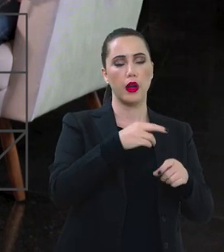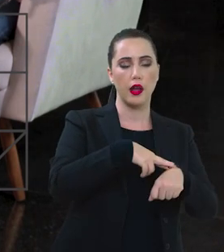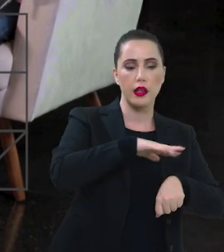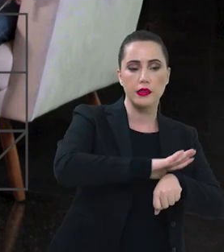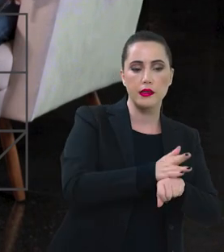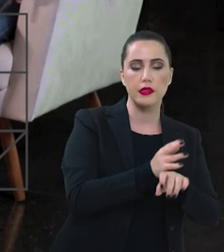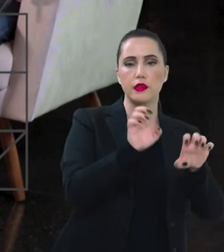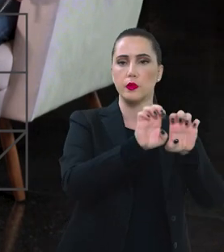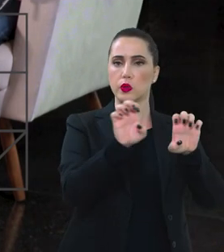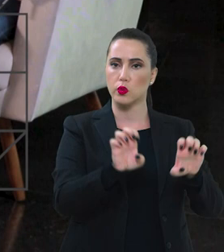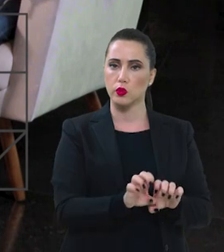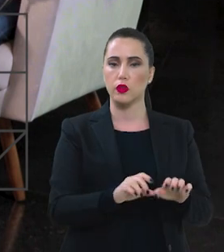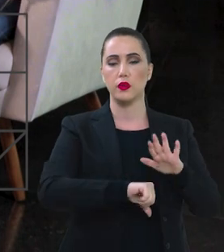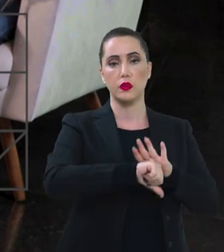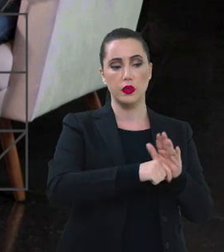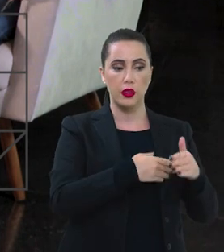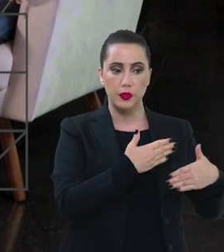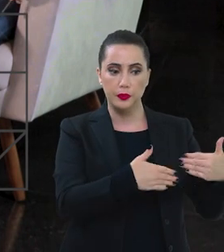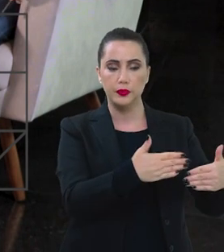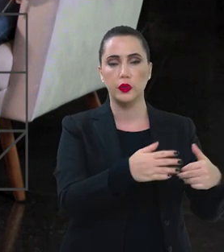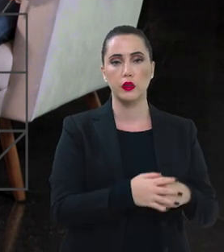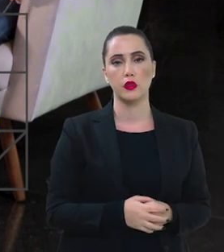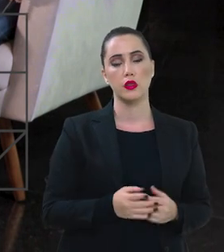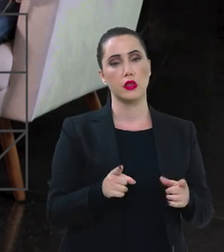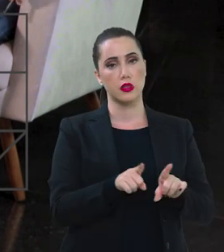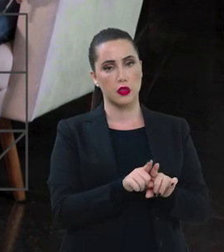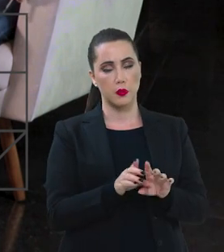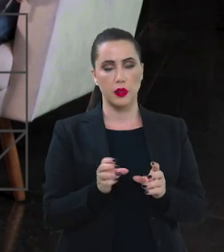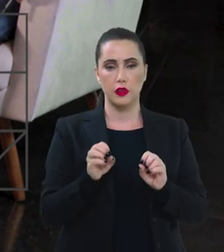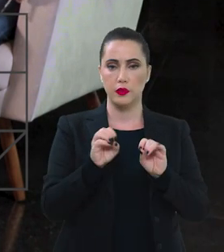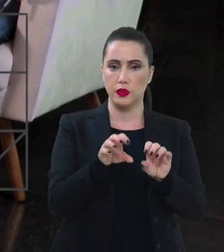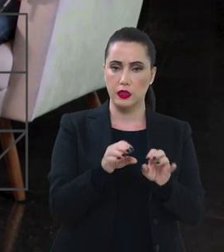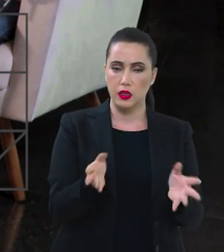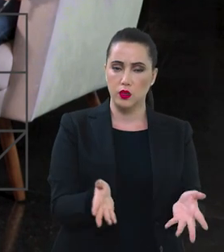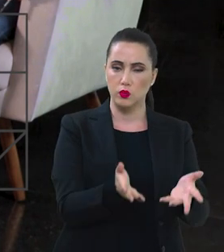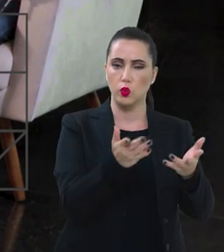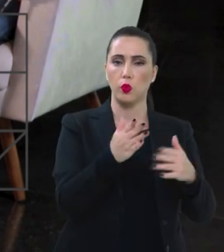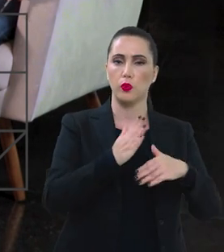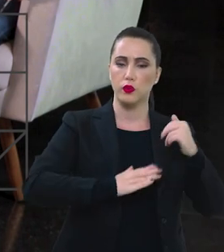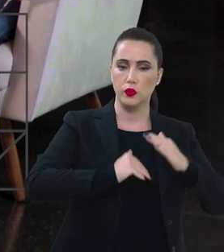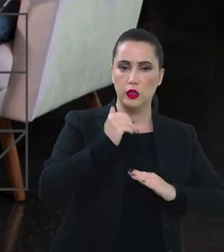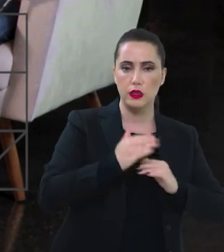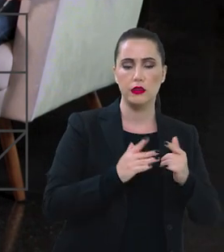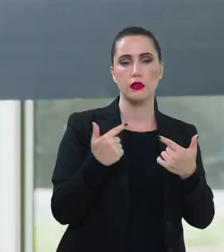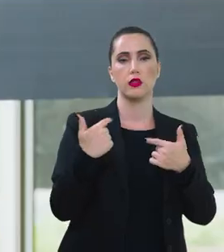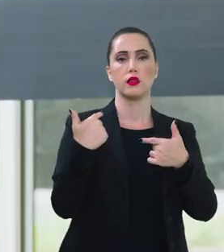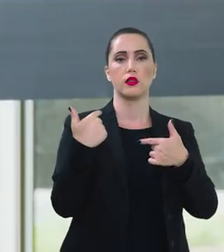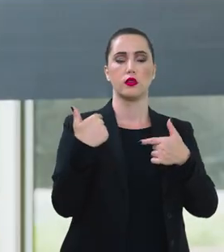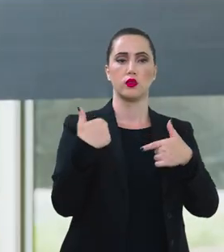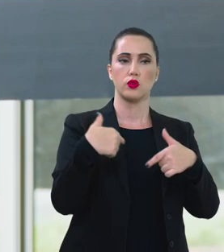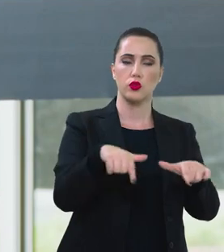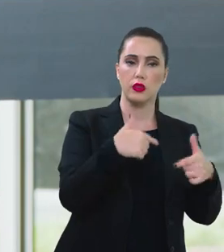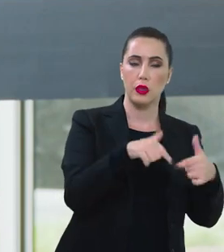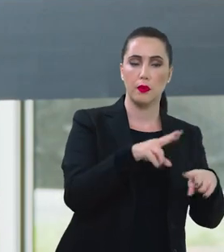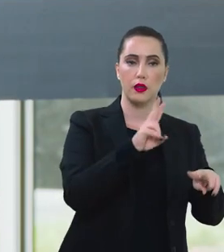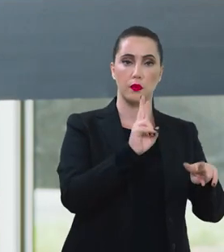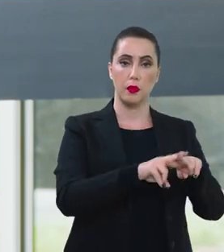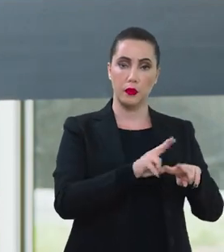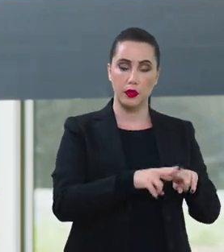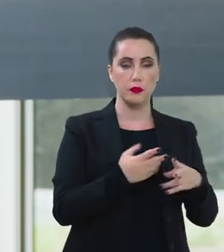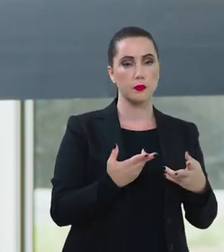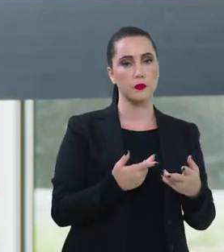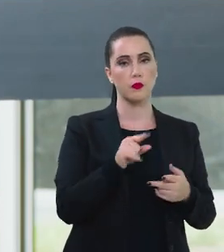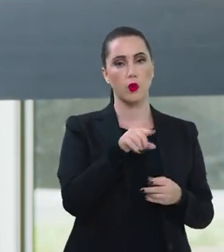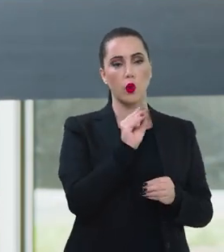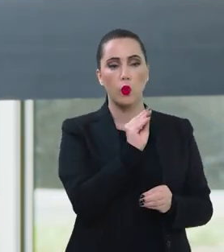o incentivo, o fomento à política de cidadania, em especial a educação formal, ensino profissionalizante, trabalho para presos e